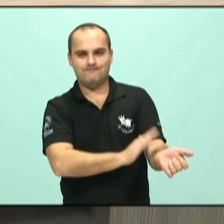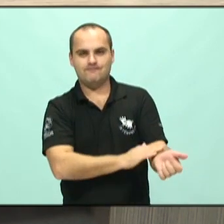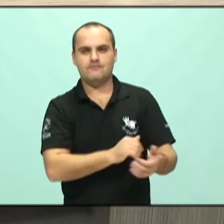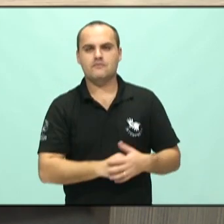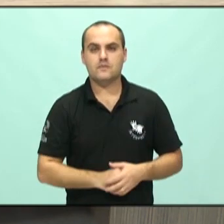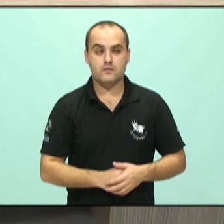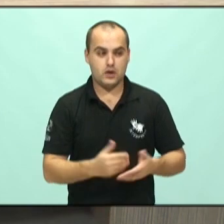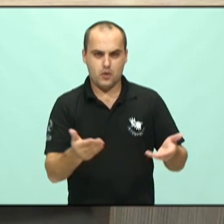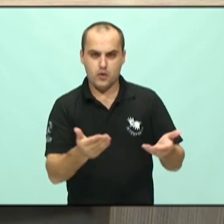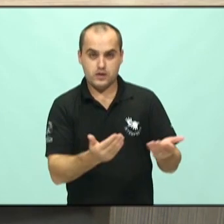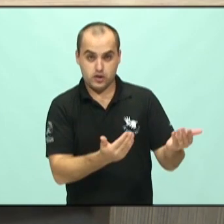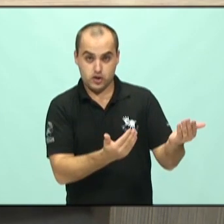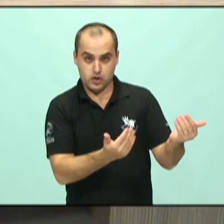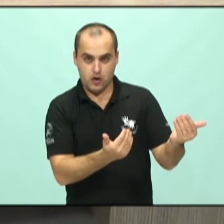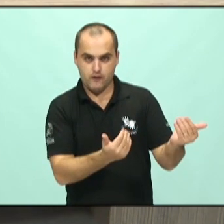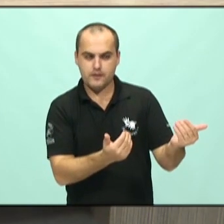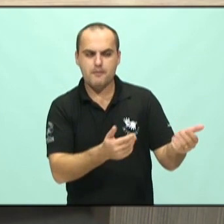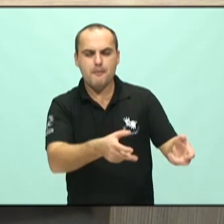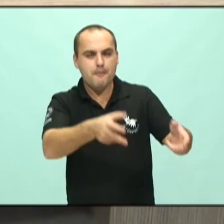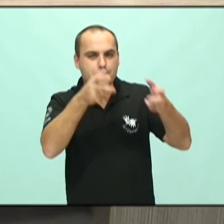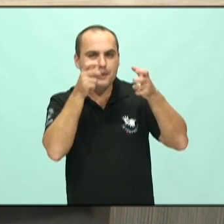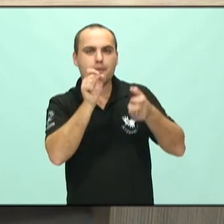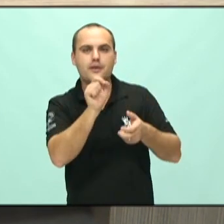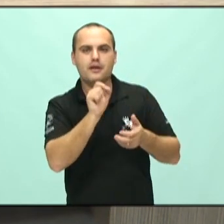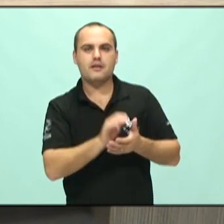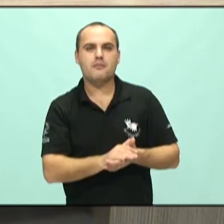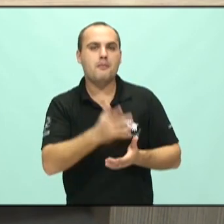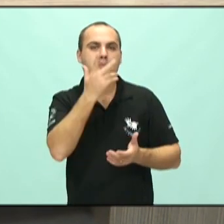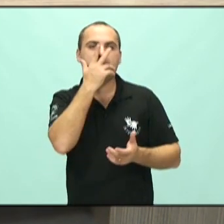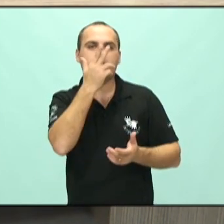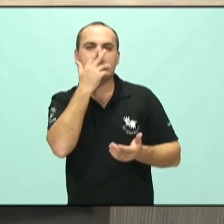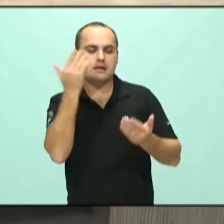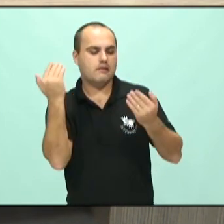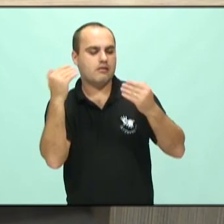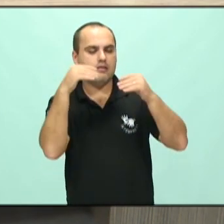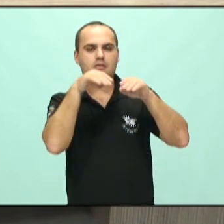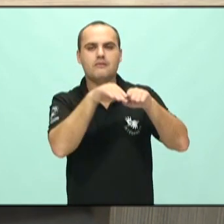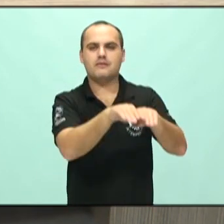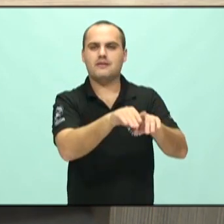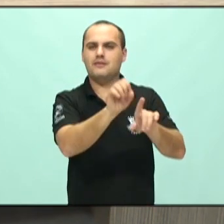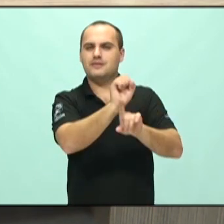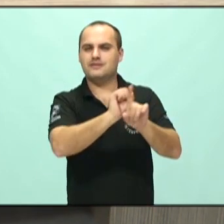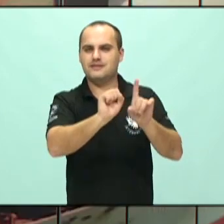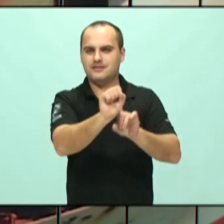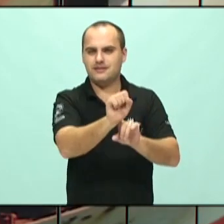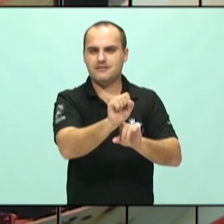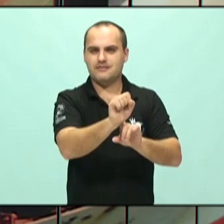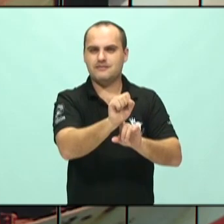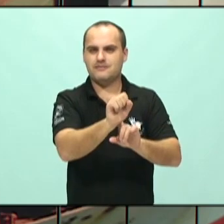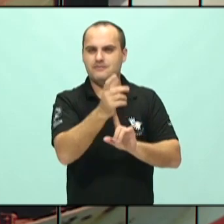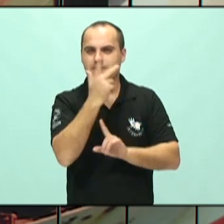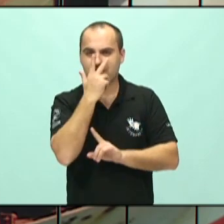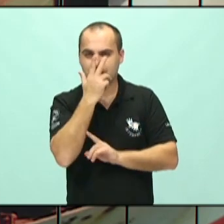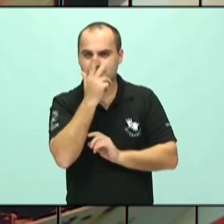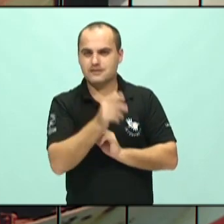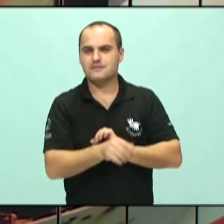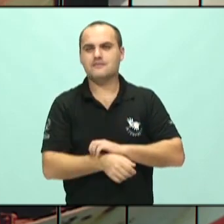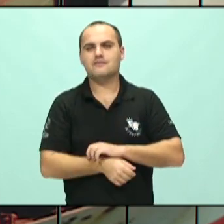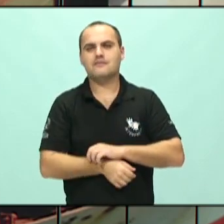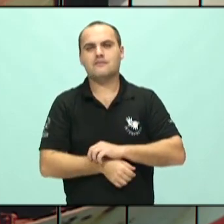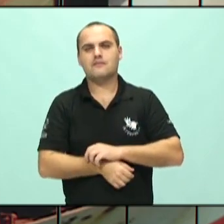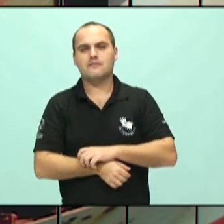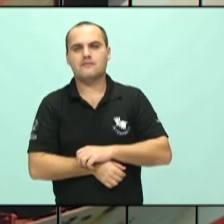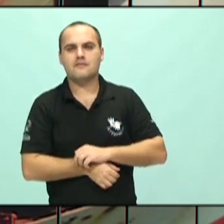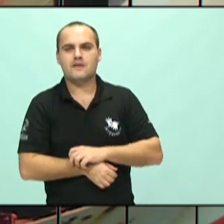nos jovens, a gente percebe essa necessidade de inclusão social. Hoje a gente vive um momento de